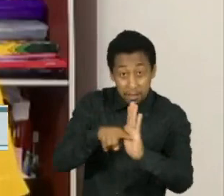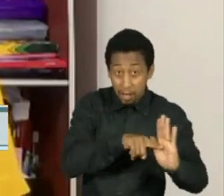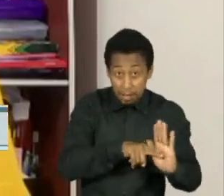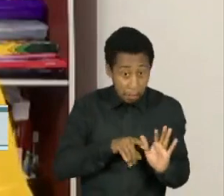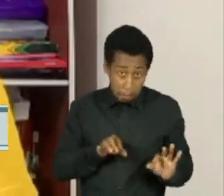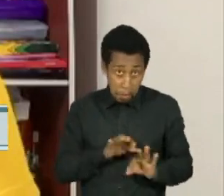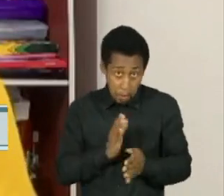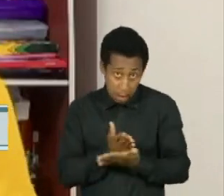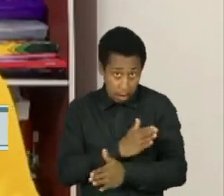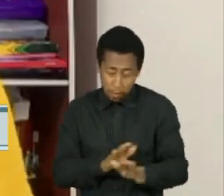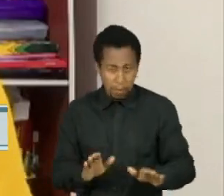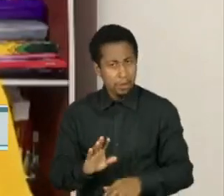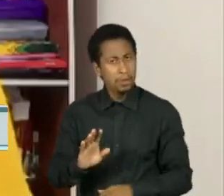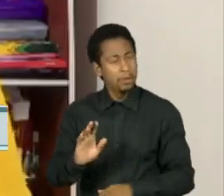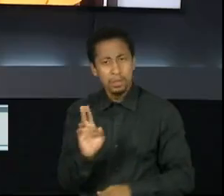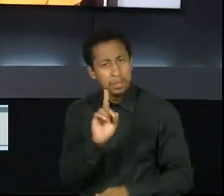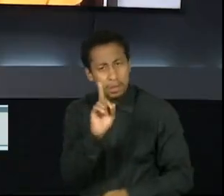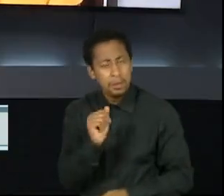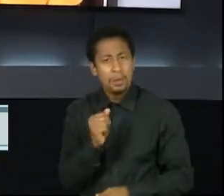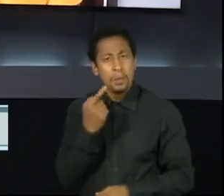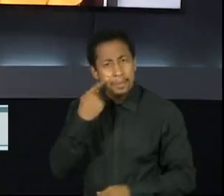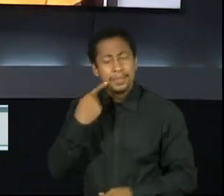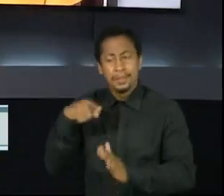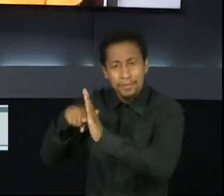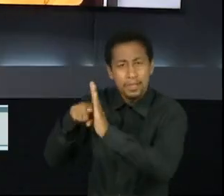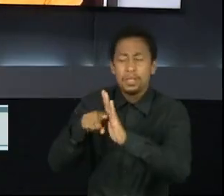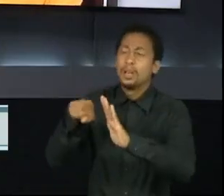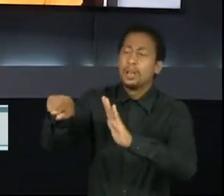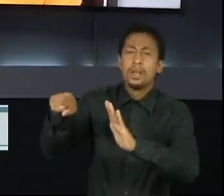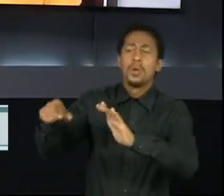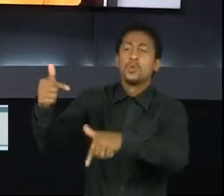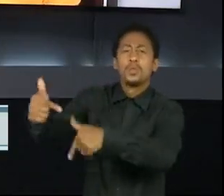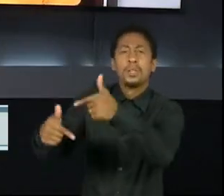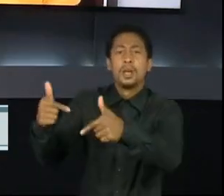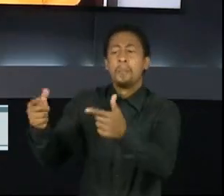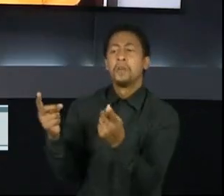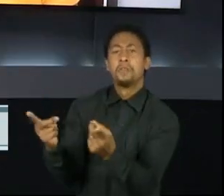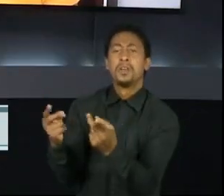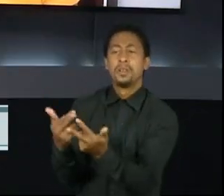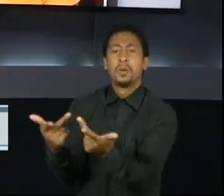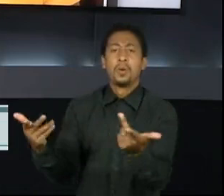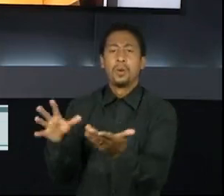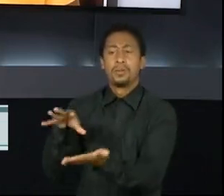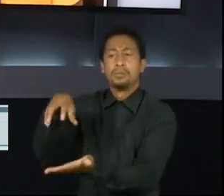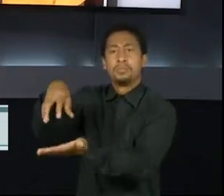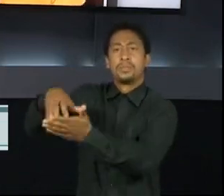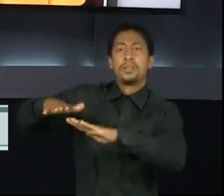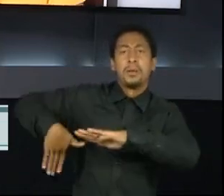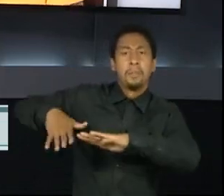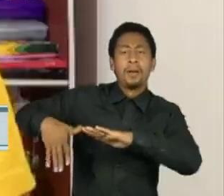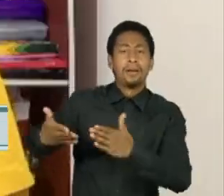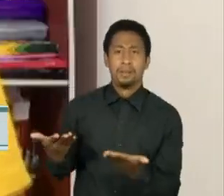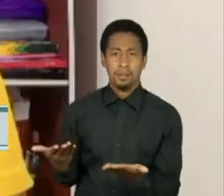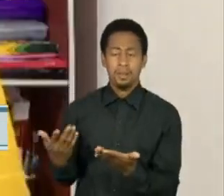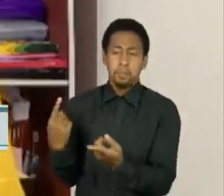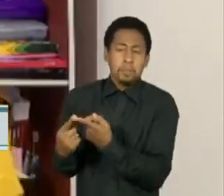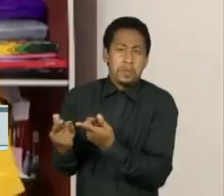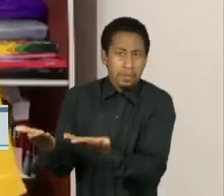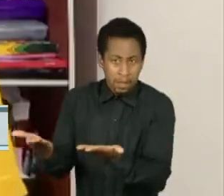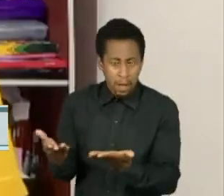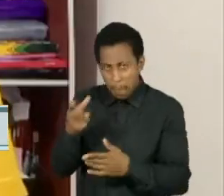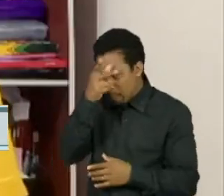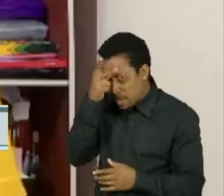entender qual o papel daqueles quiosques. Aqueles serviços são serviços de concessão da prefeitura. A prefeitura deu